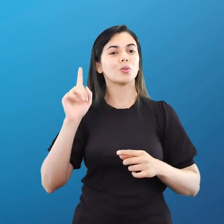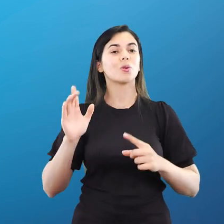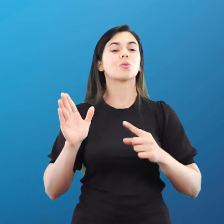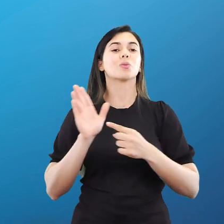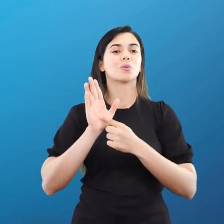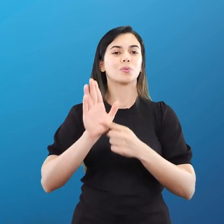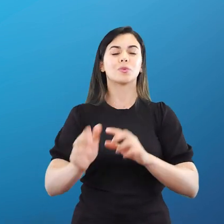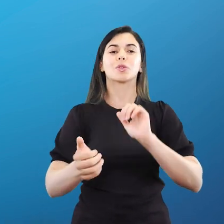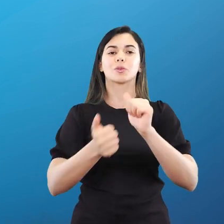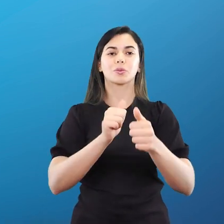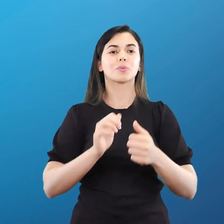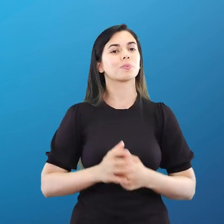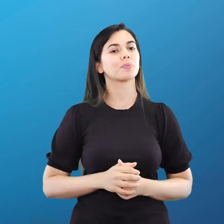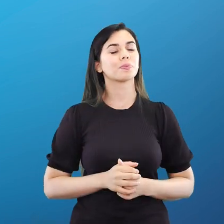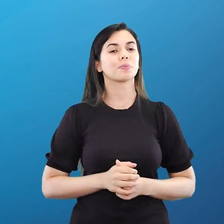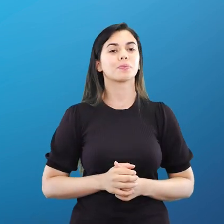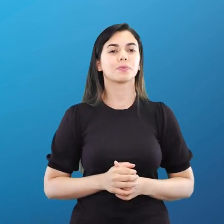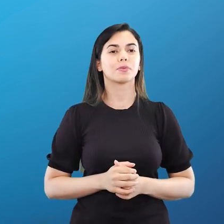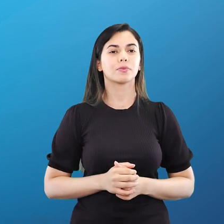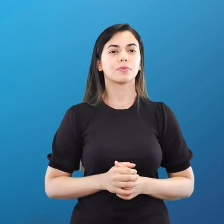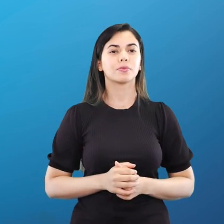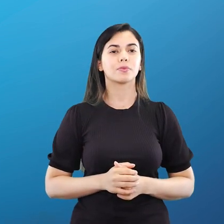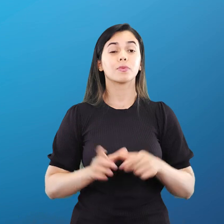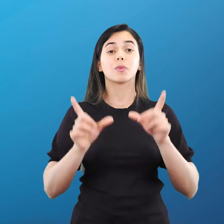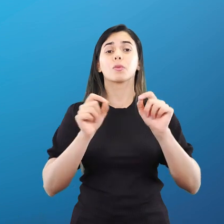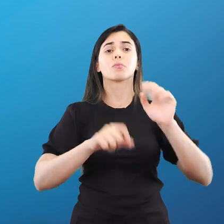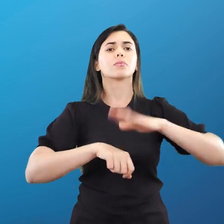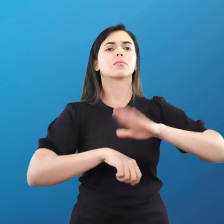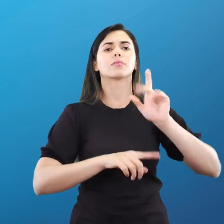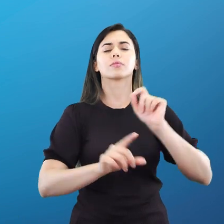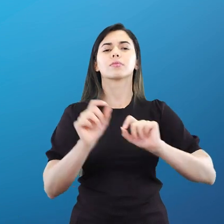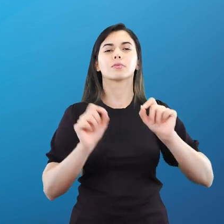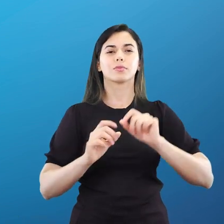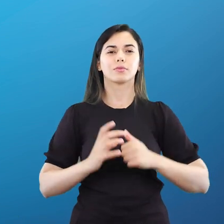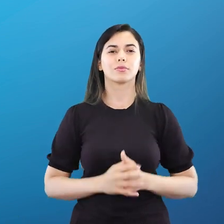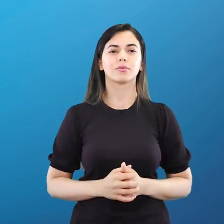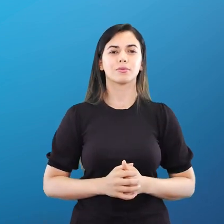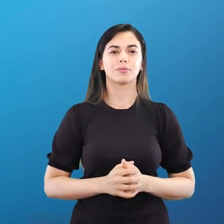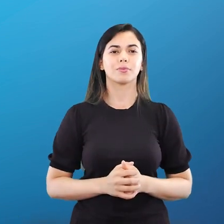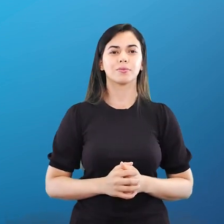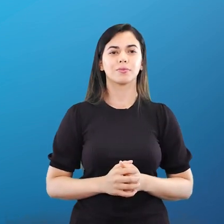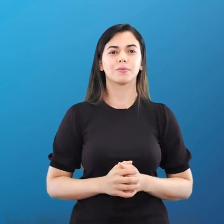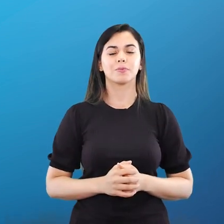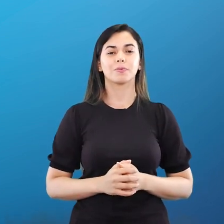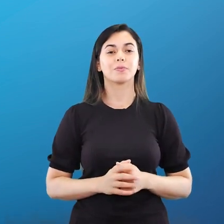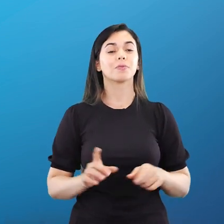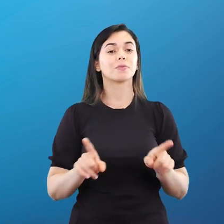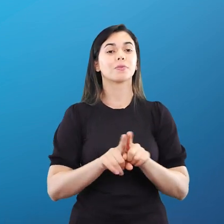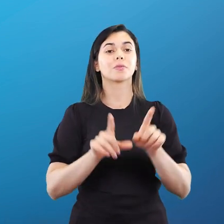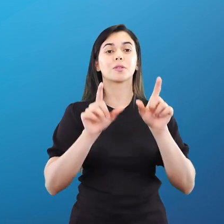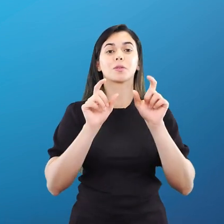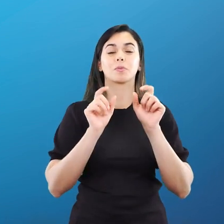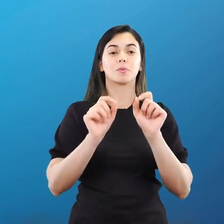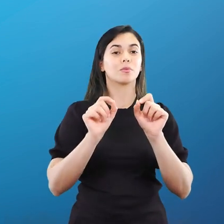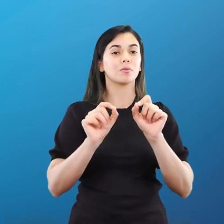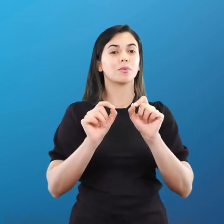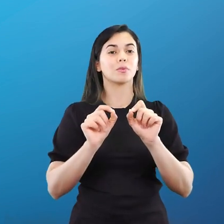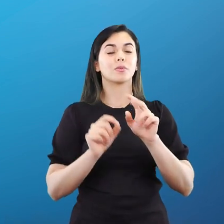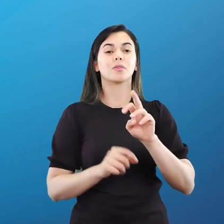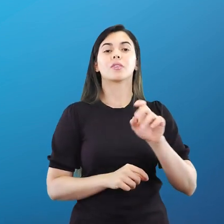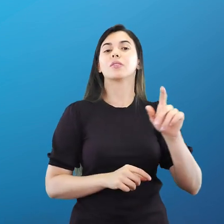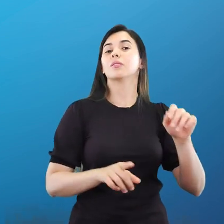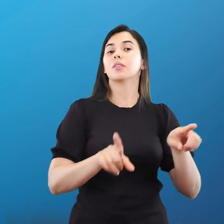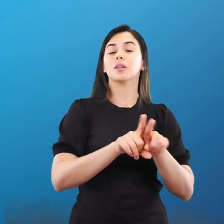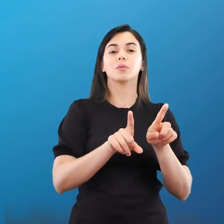o tiro a laser. O que mais, Sohá? A gente vai ter também, né? A vela, o